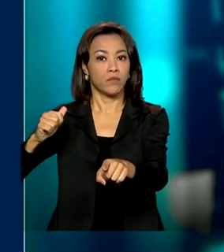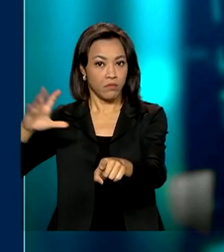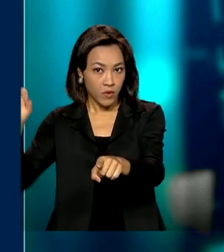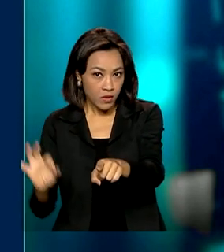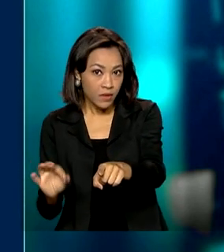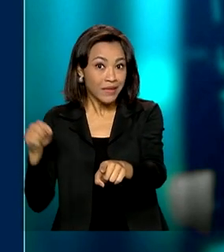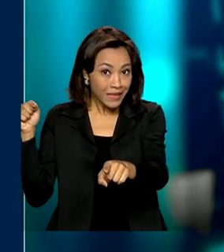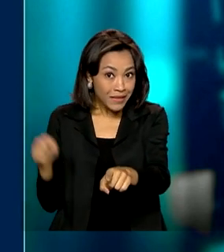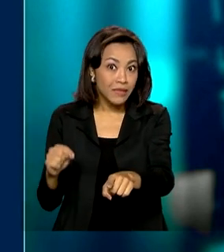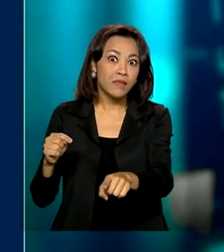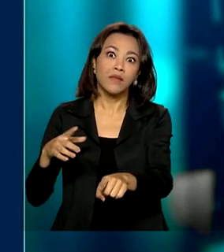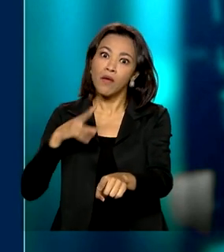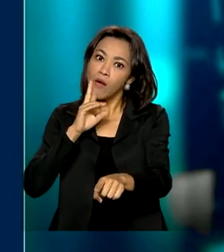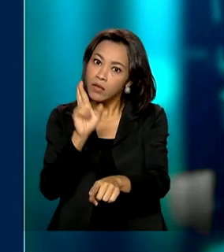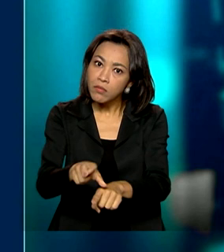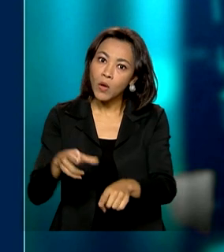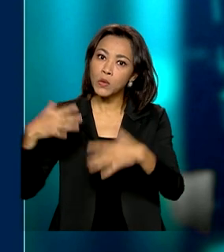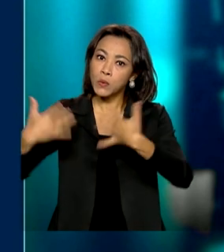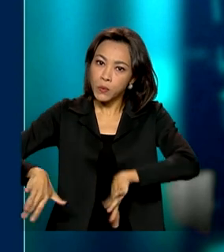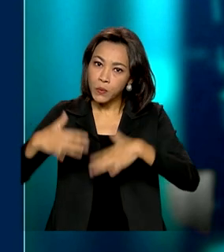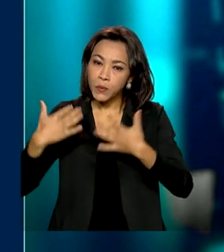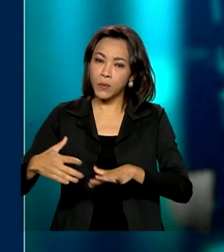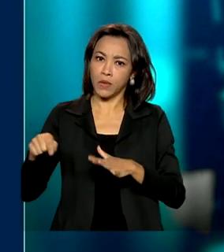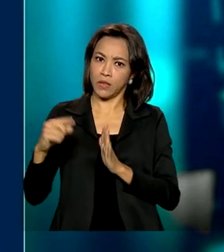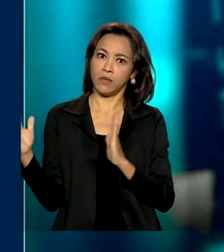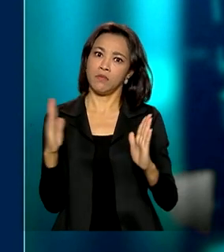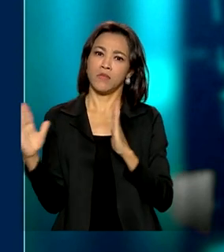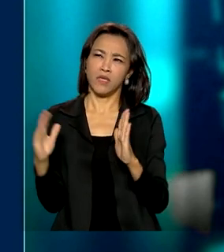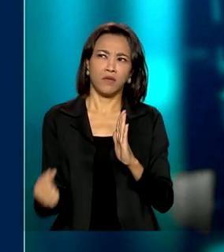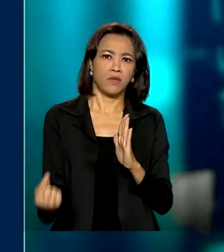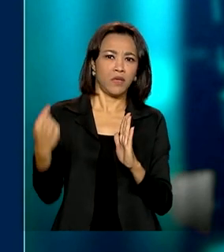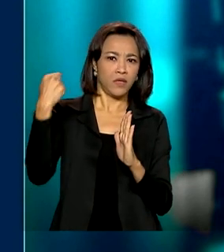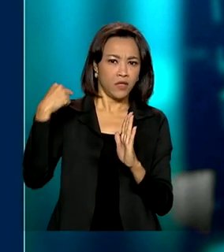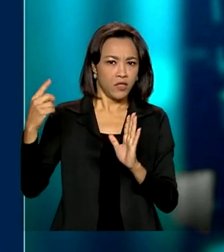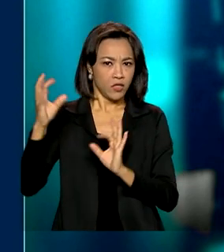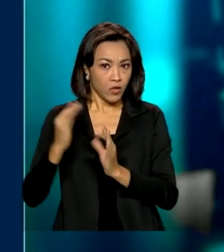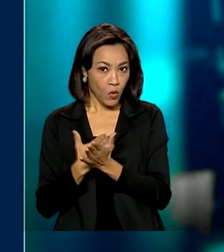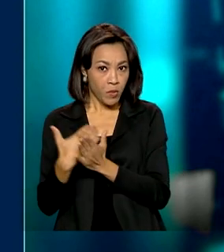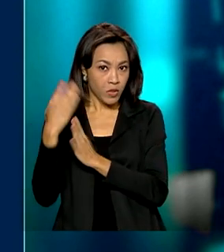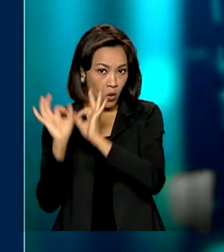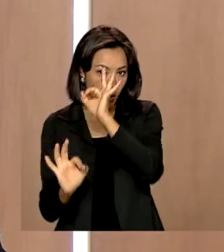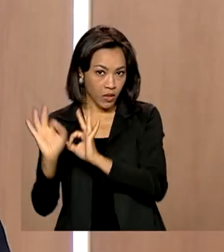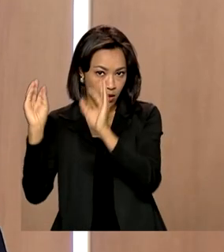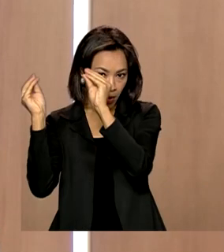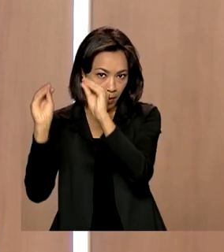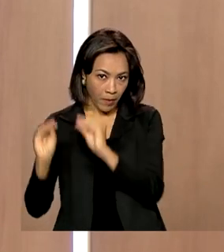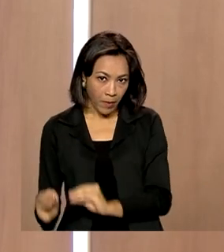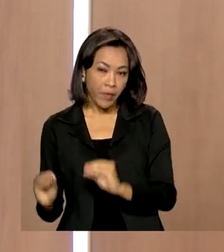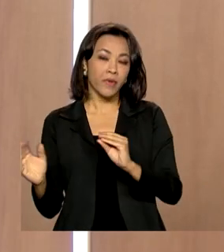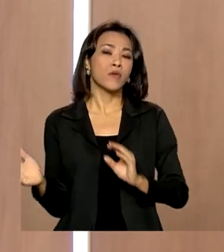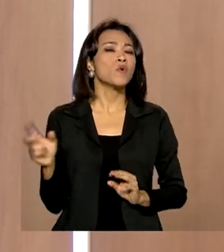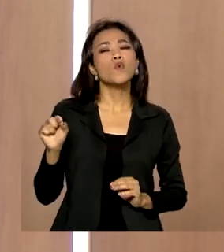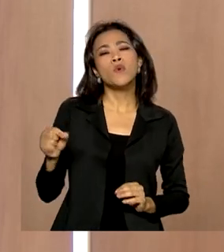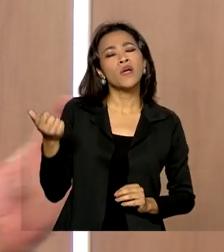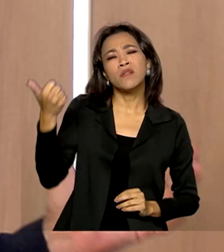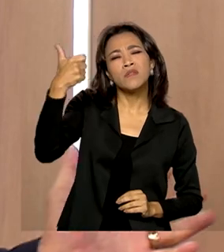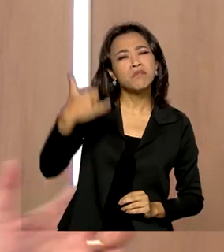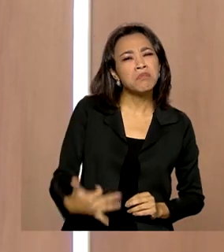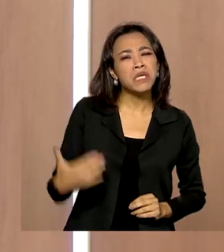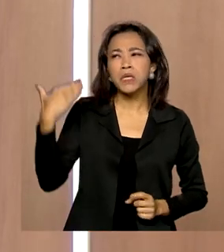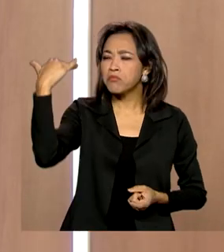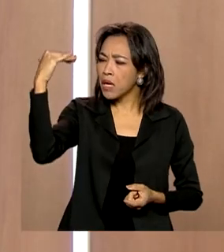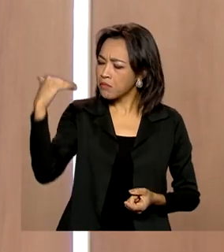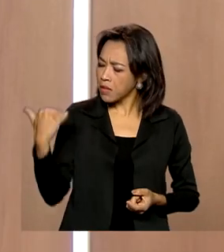que também é o maior resultado para o período desde que se começou a montar essa série histórica. E aí vem a questão, o que explica esse